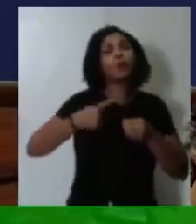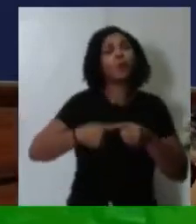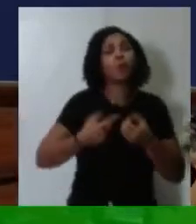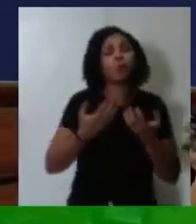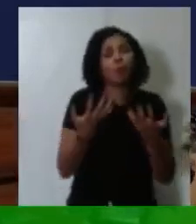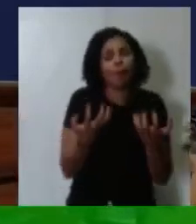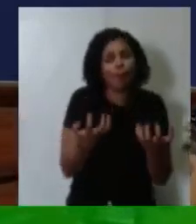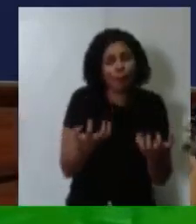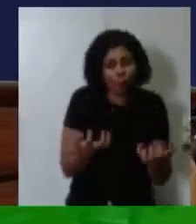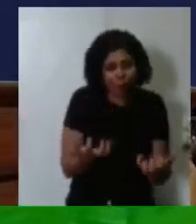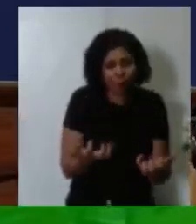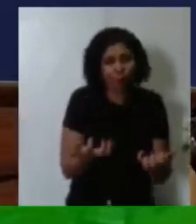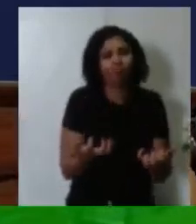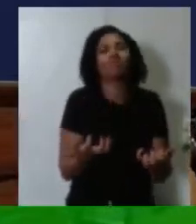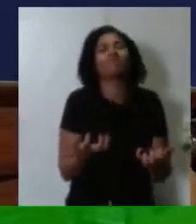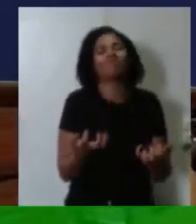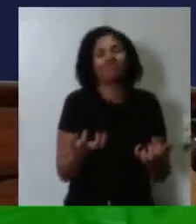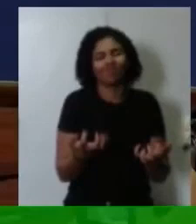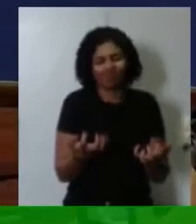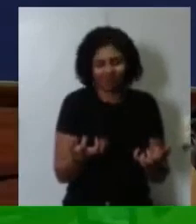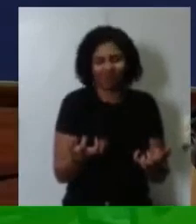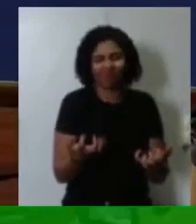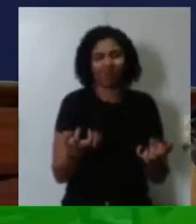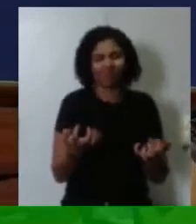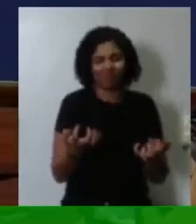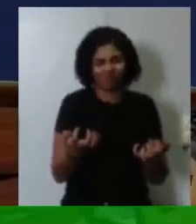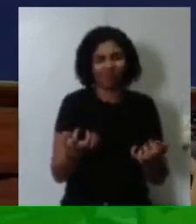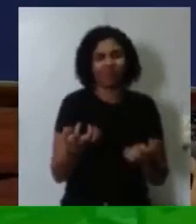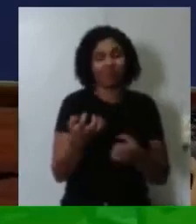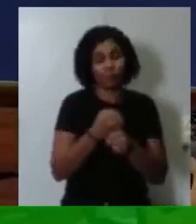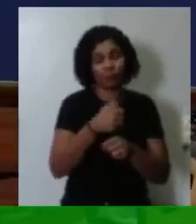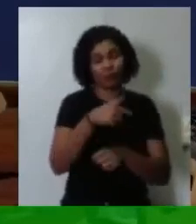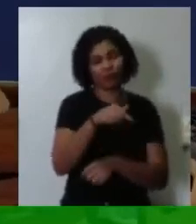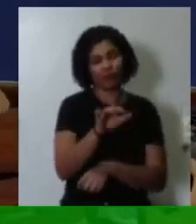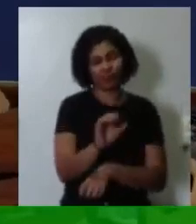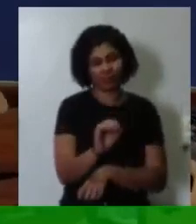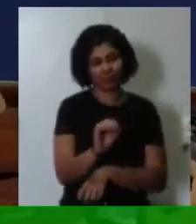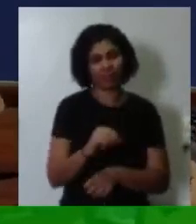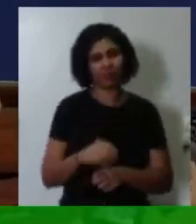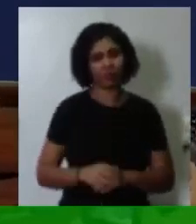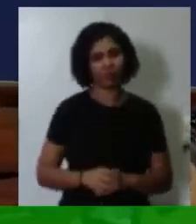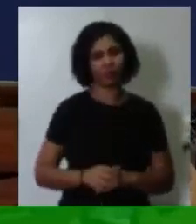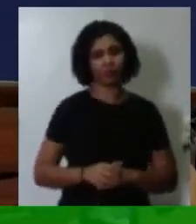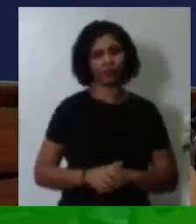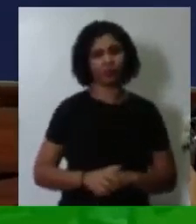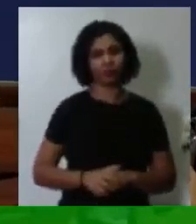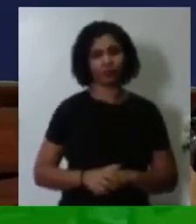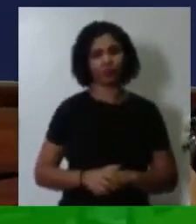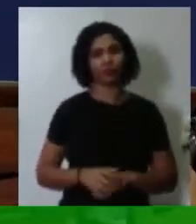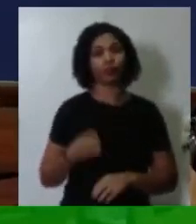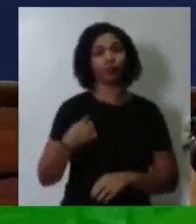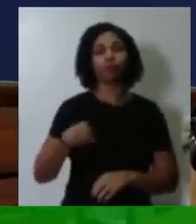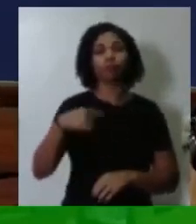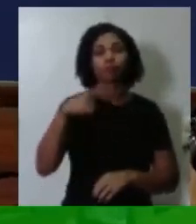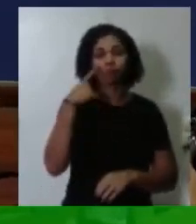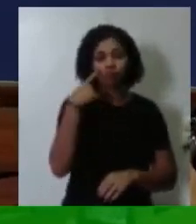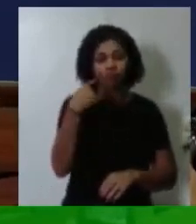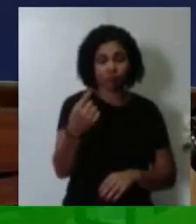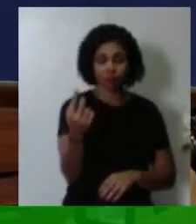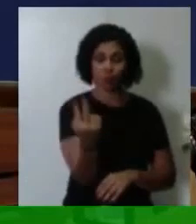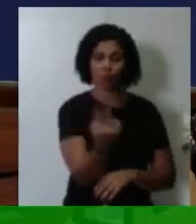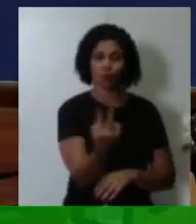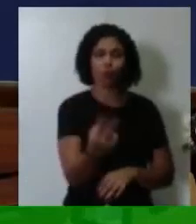e conhecida seca de 70. Eu tive, vi o sofrimento desses dois